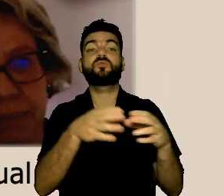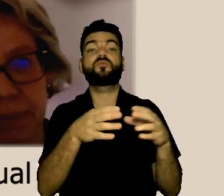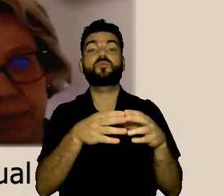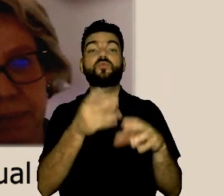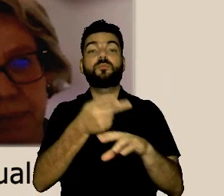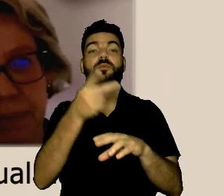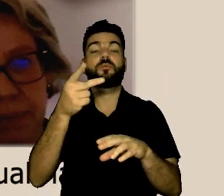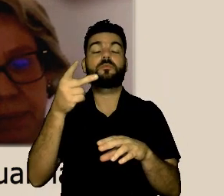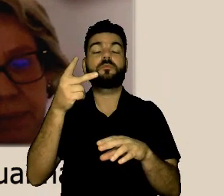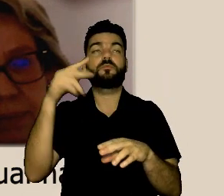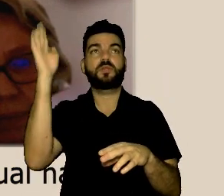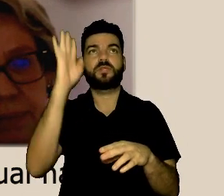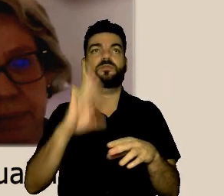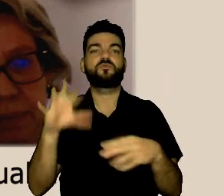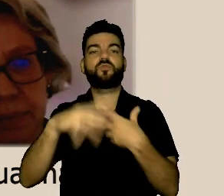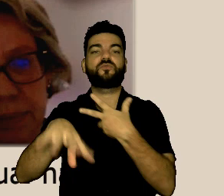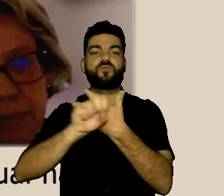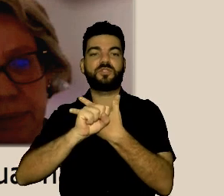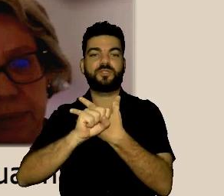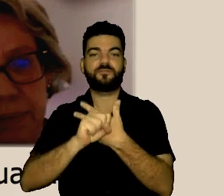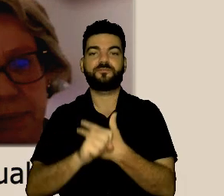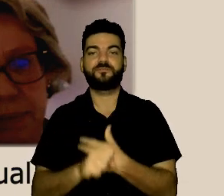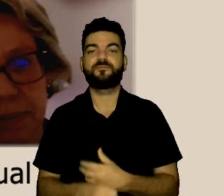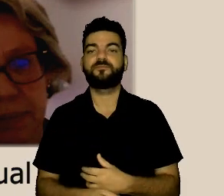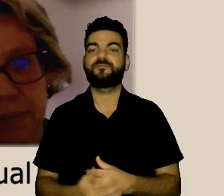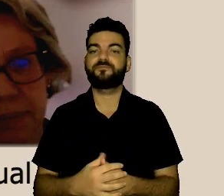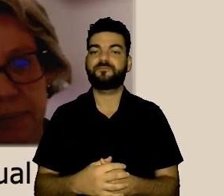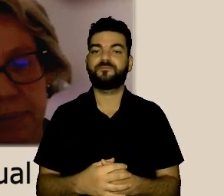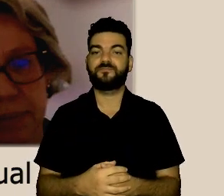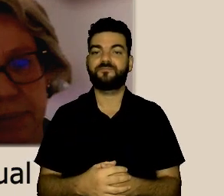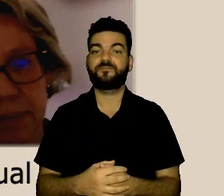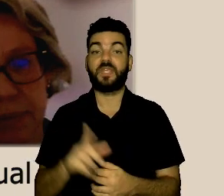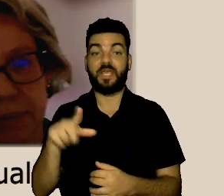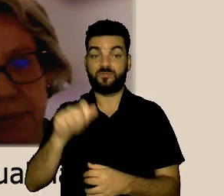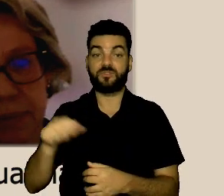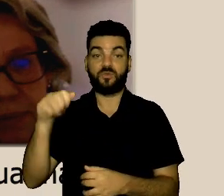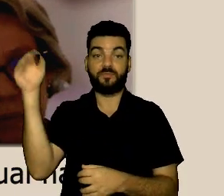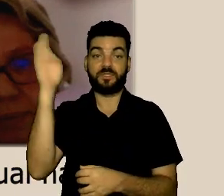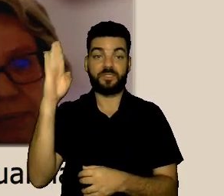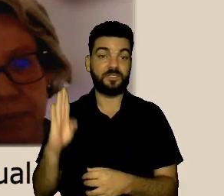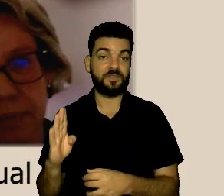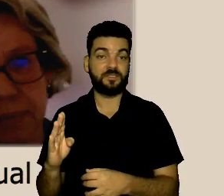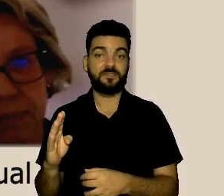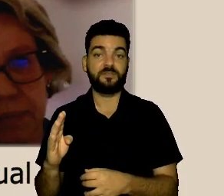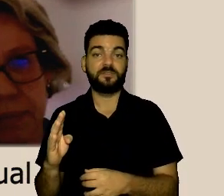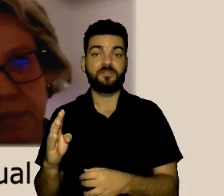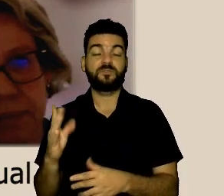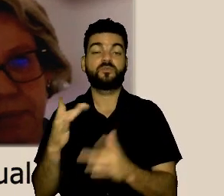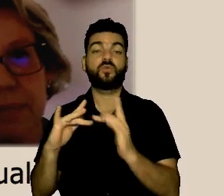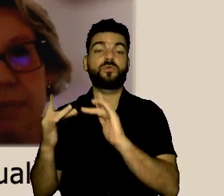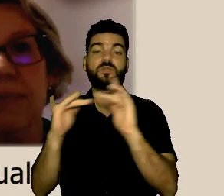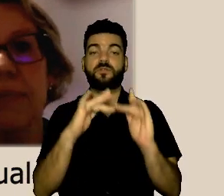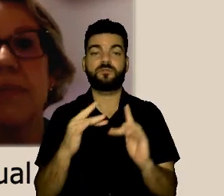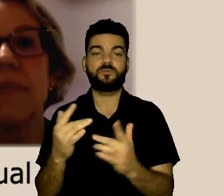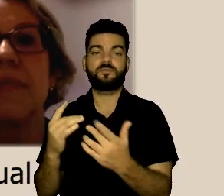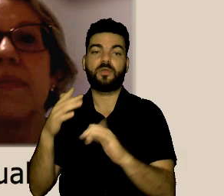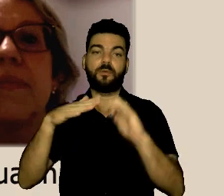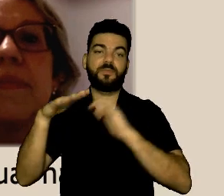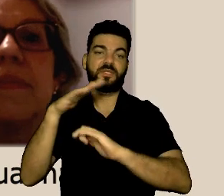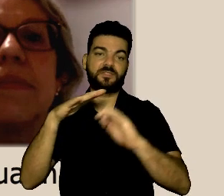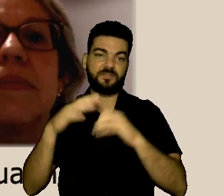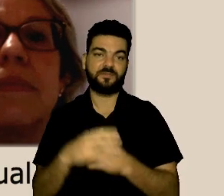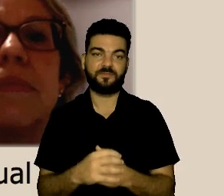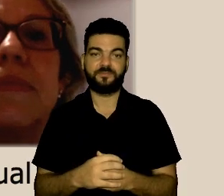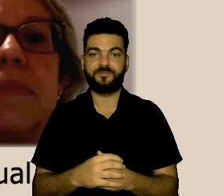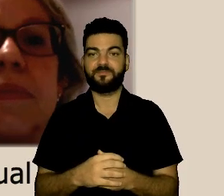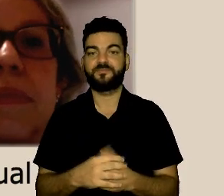a Associação Brasileira das Relações Empresa-Cliente. Agradeço muitíssimo a sua contribuição